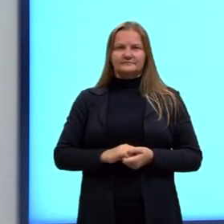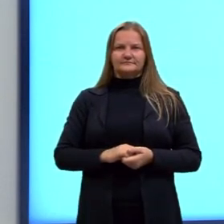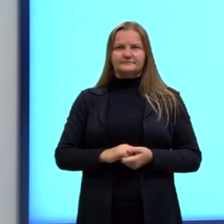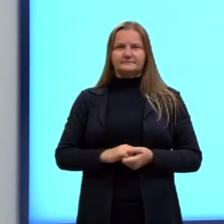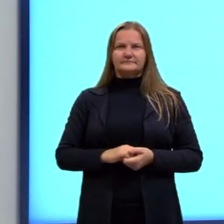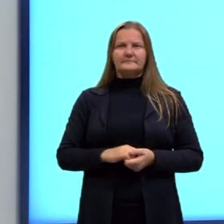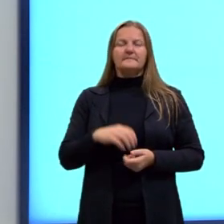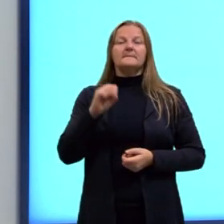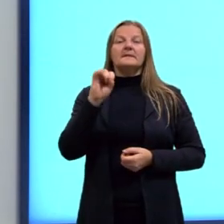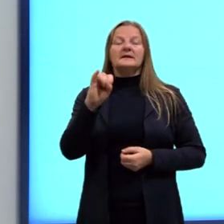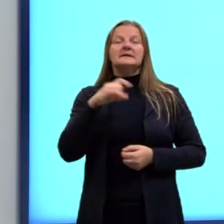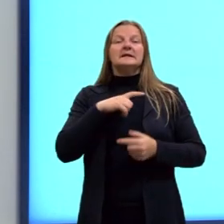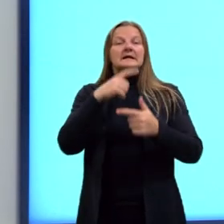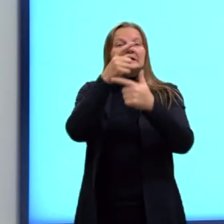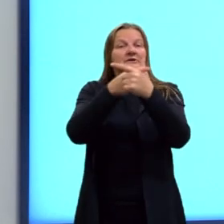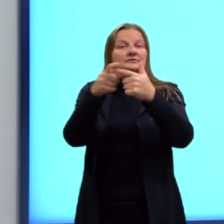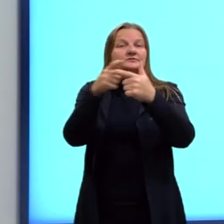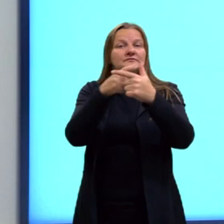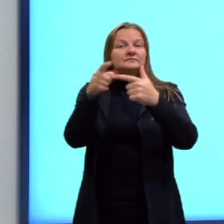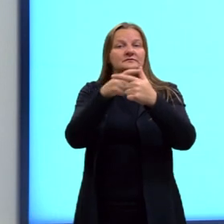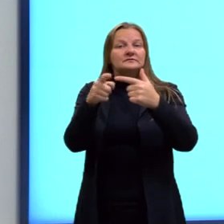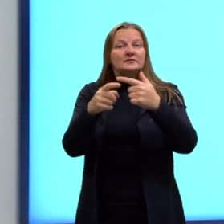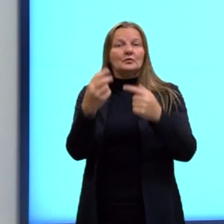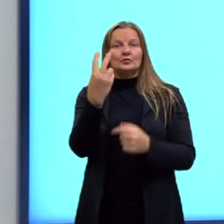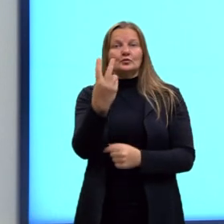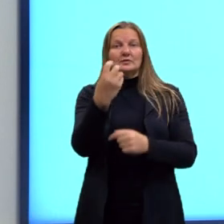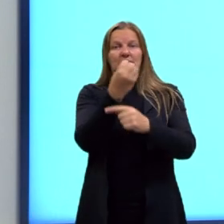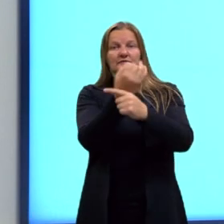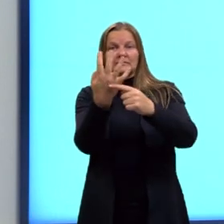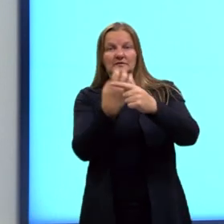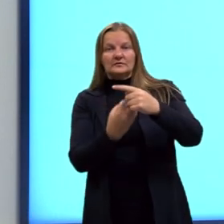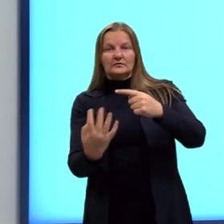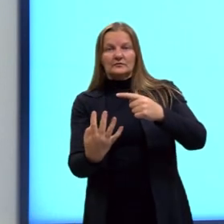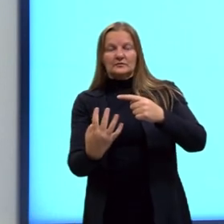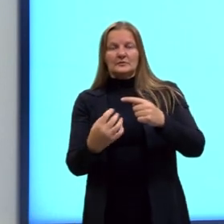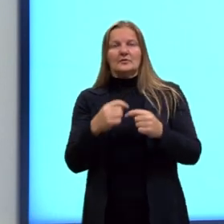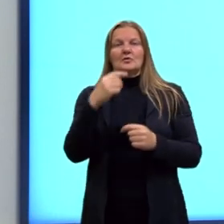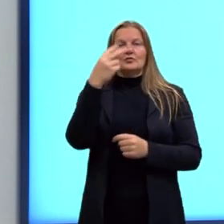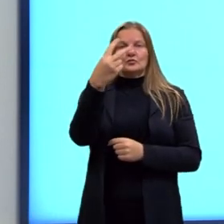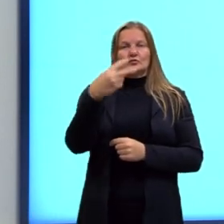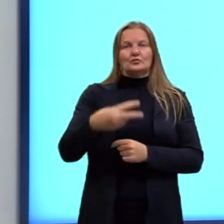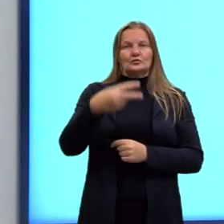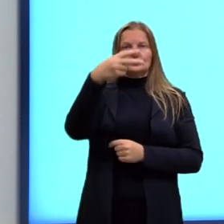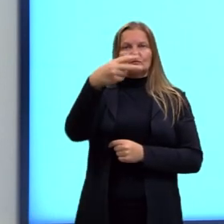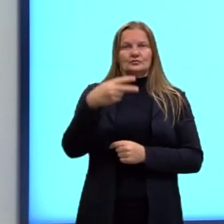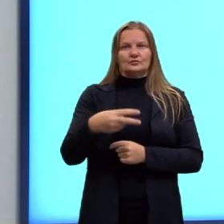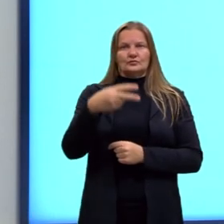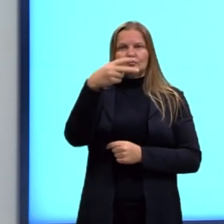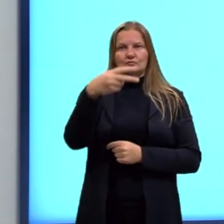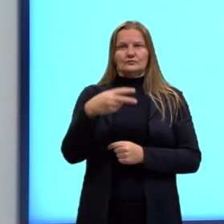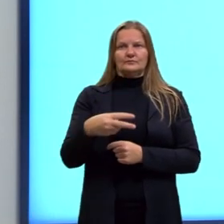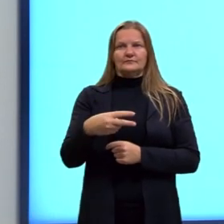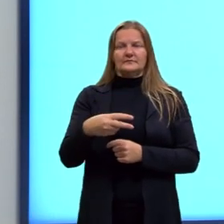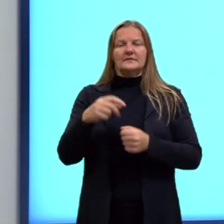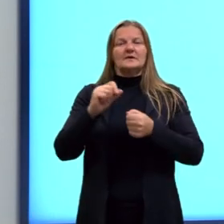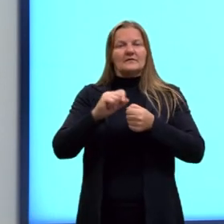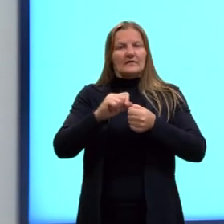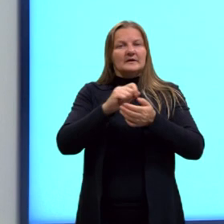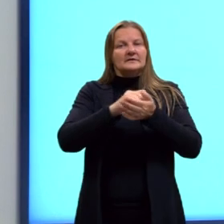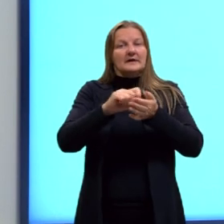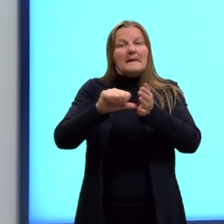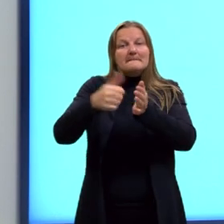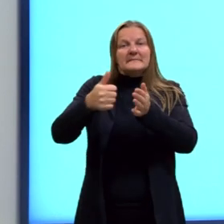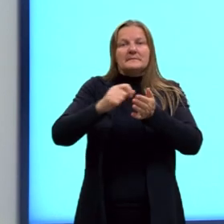Quando a gente tem divisão, então, de duas frações, uma em cima e outra embaixo, a gente escreve a primeira,